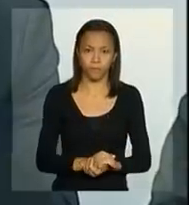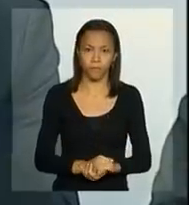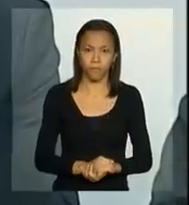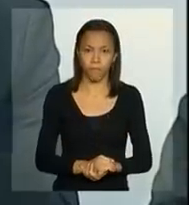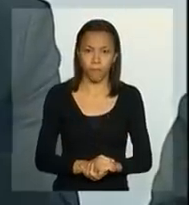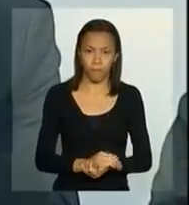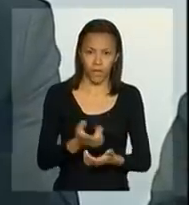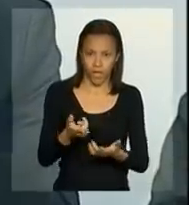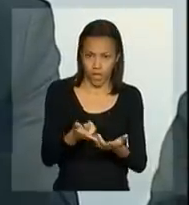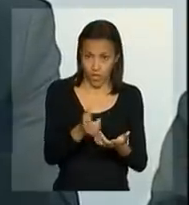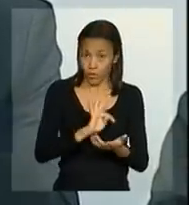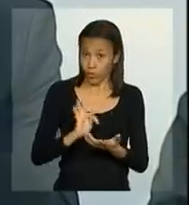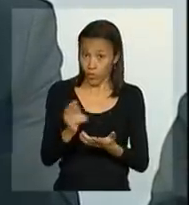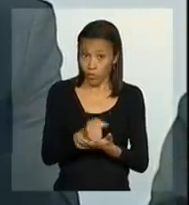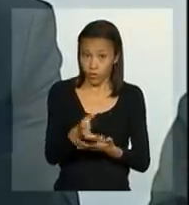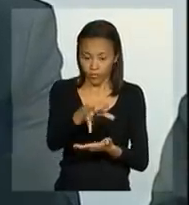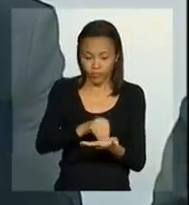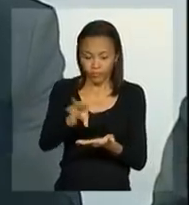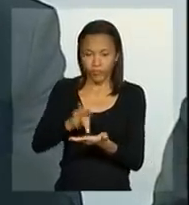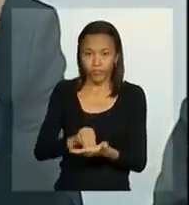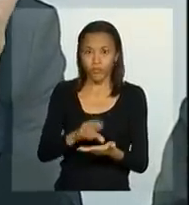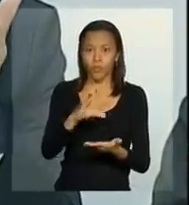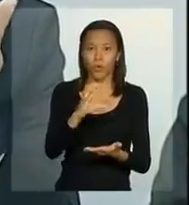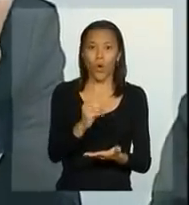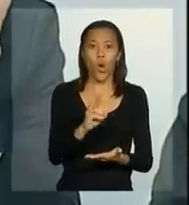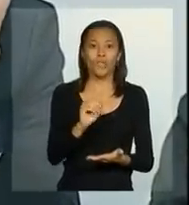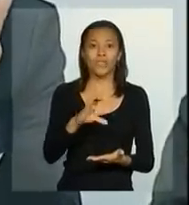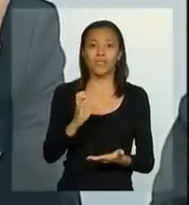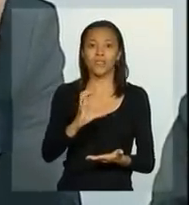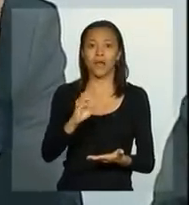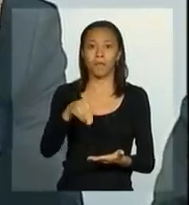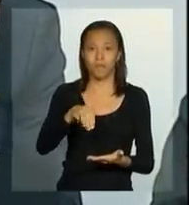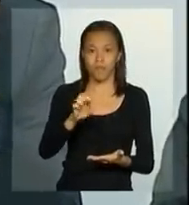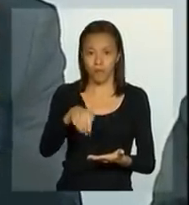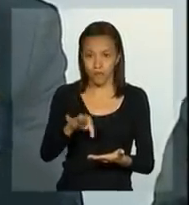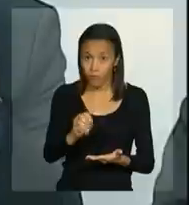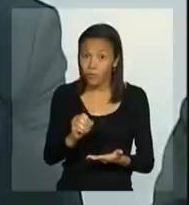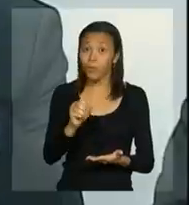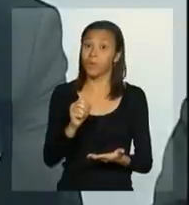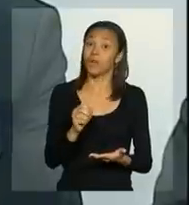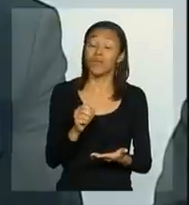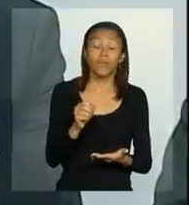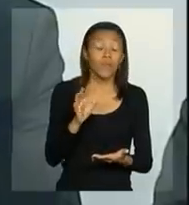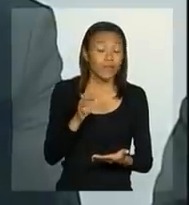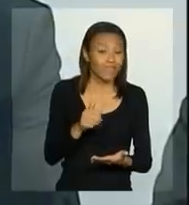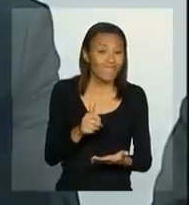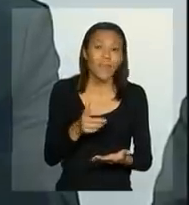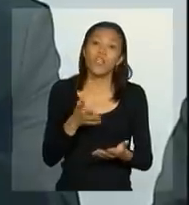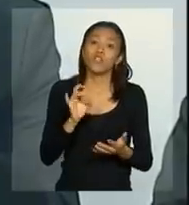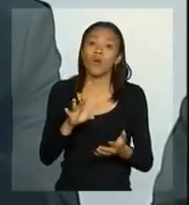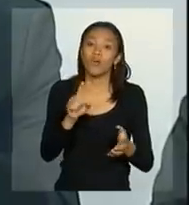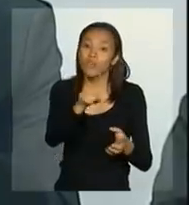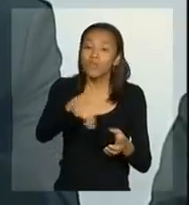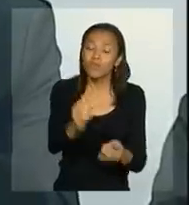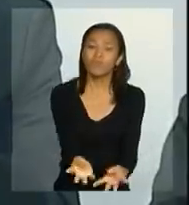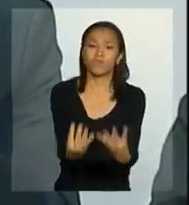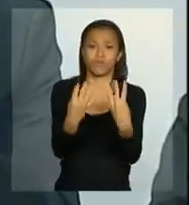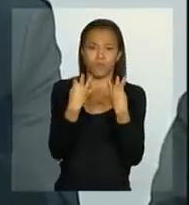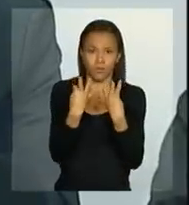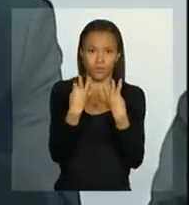as dotações orçamentárias não são impositivas. O que nós estamos chamando a atenção é de que